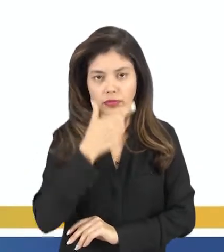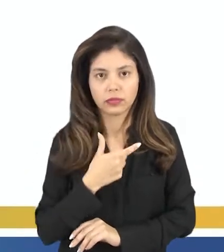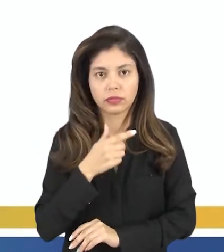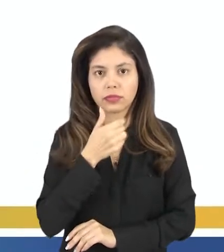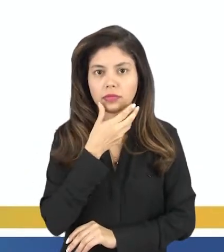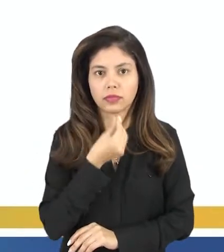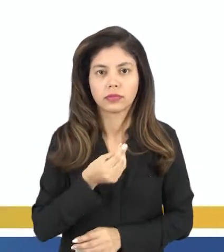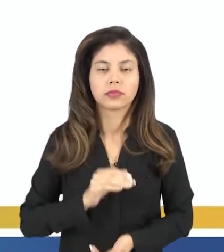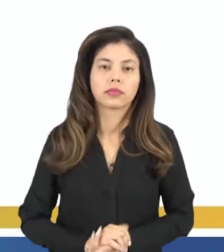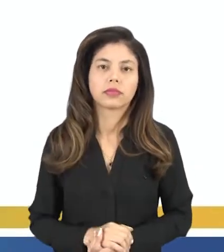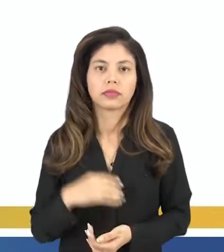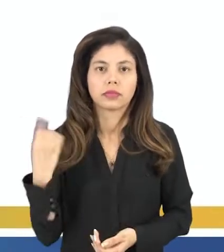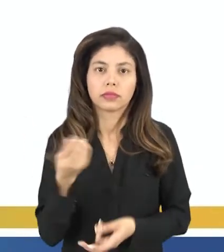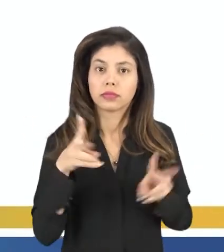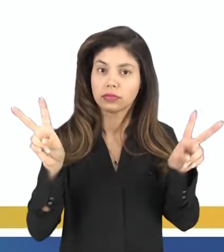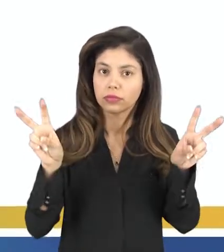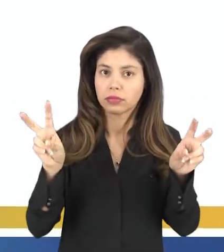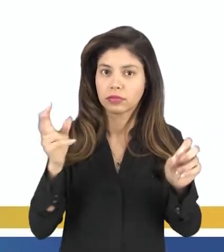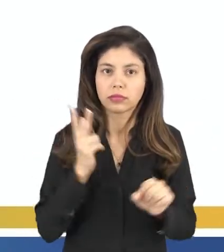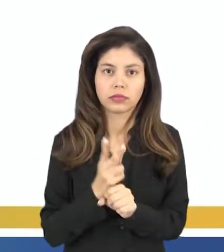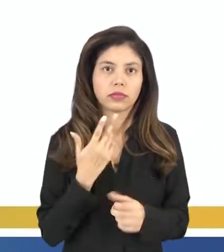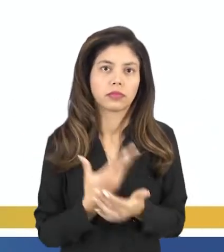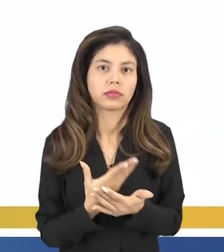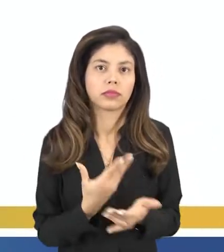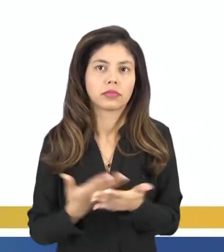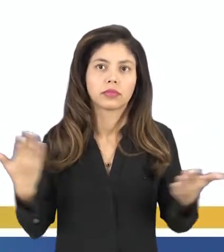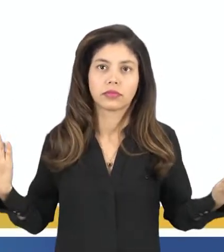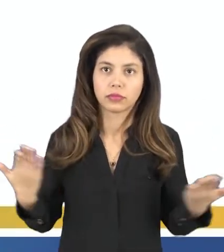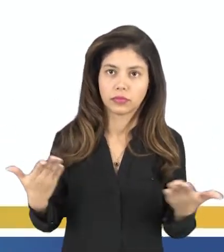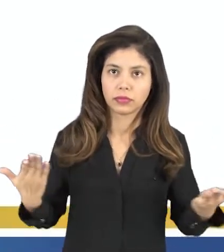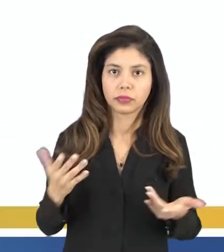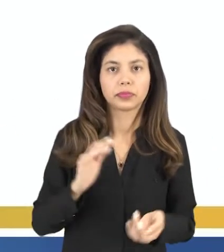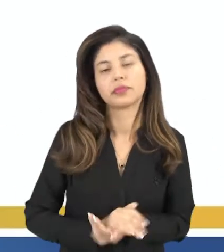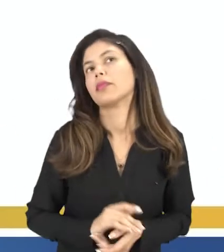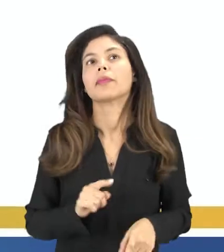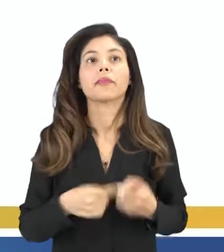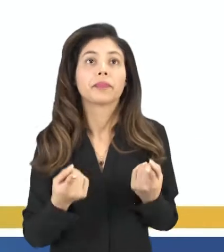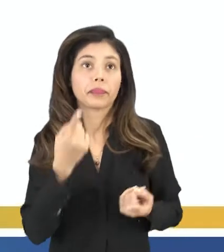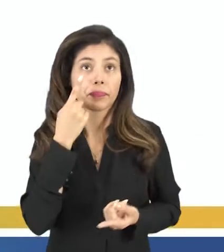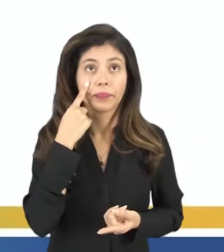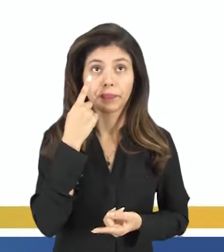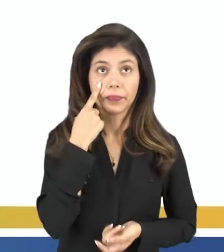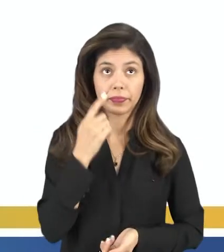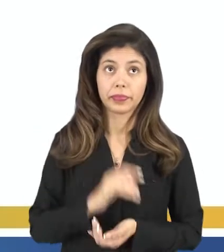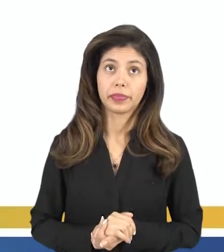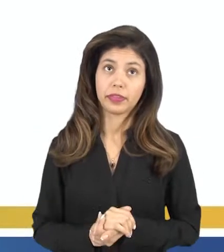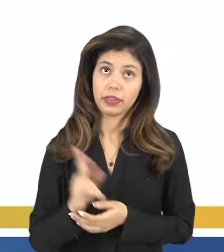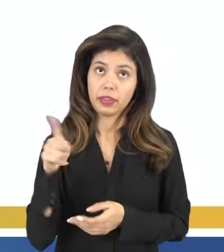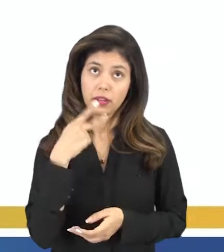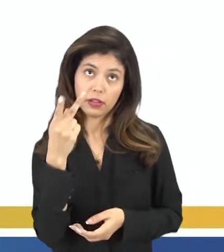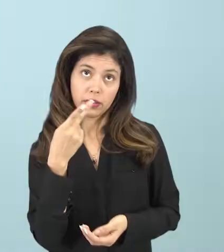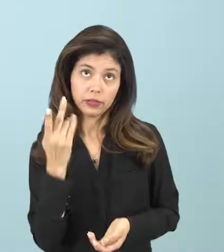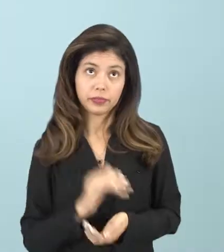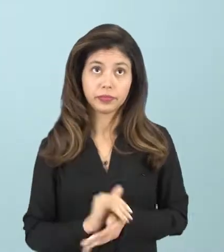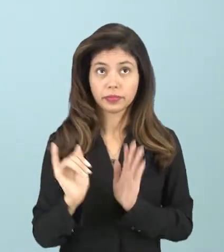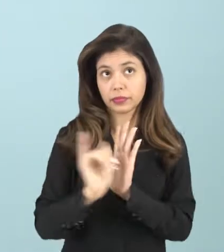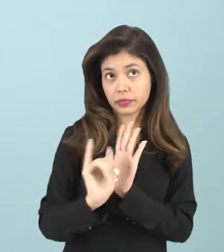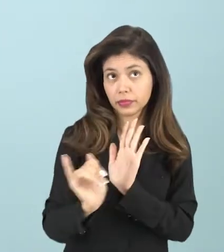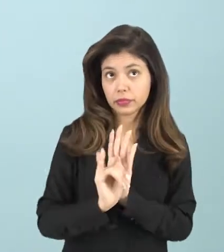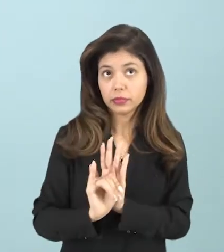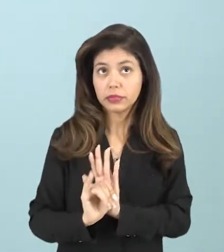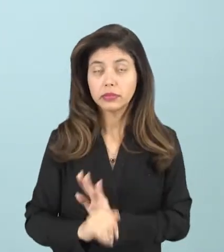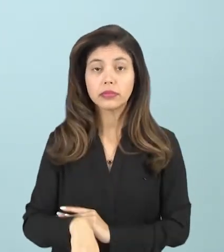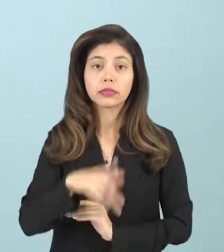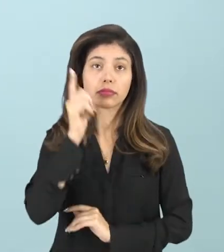temática da nossa videoaula de hoje. Para nós tratarmos a respeito da identidade